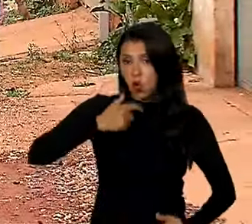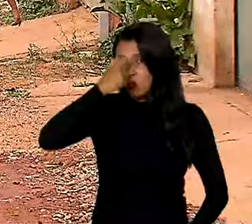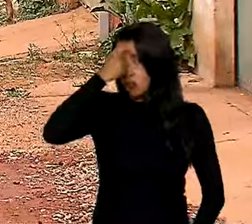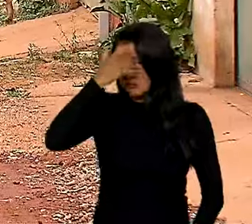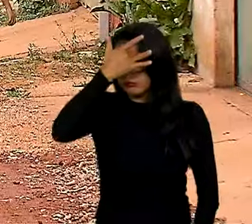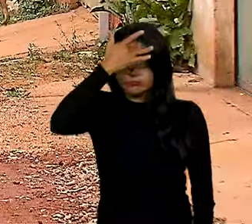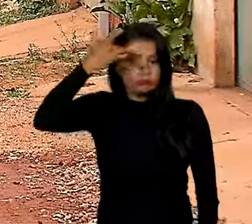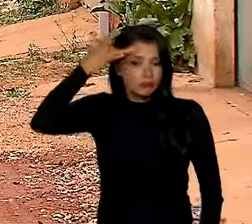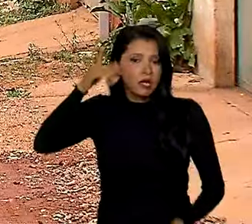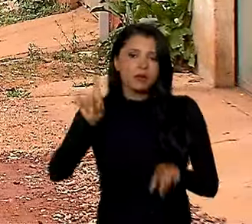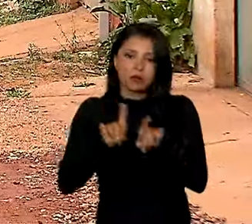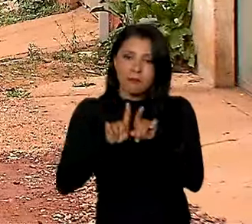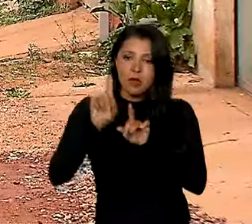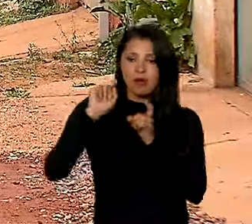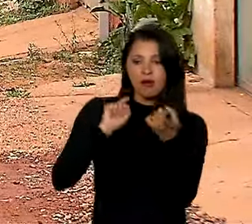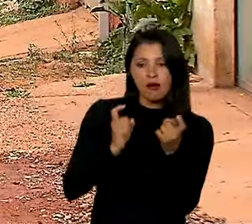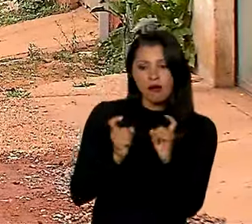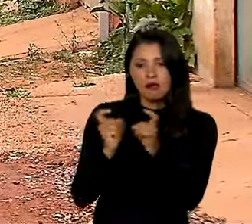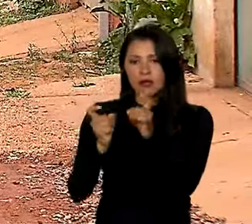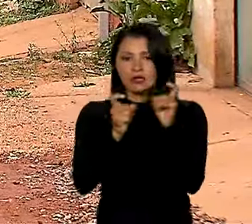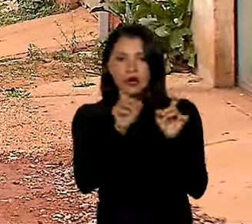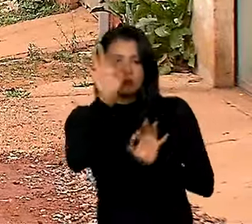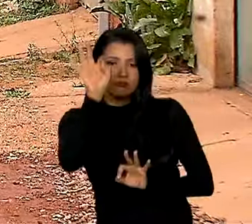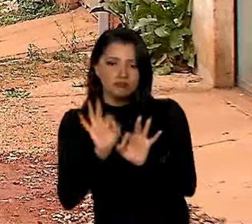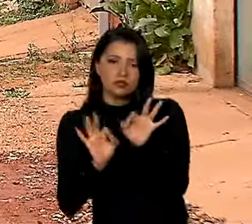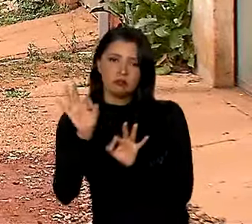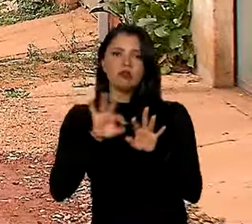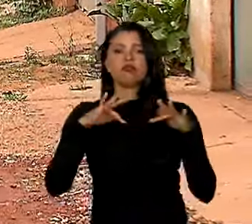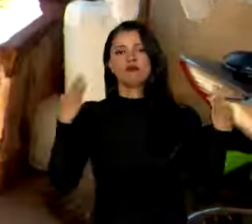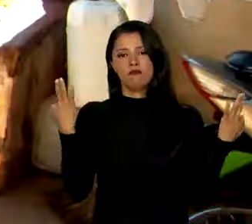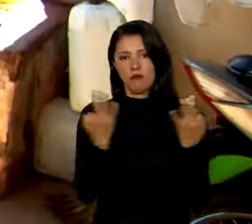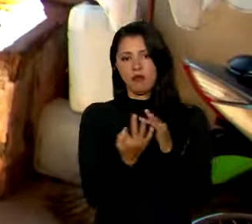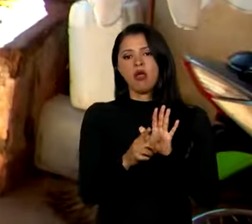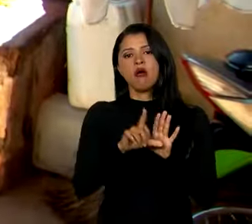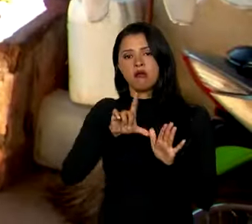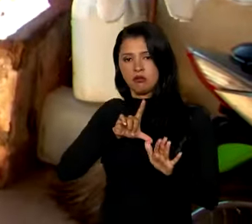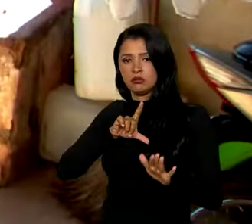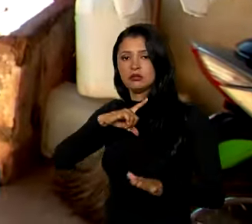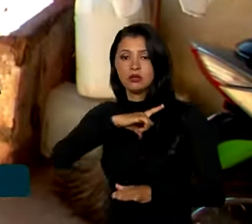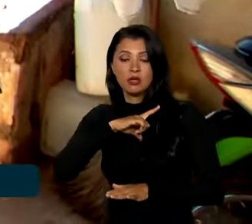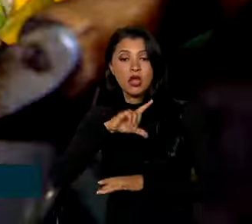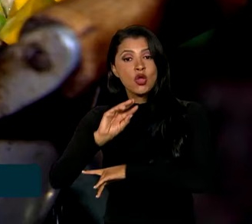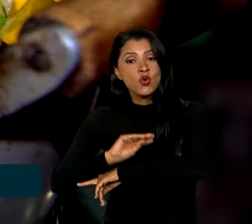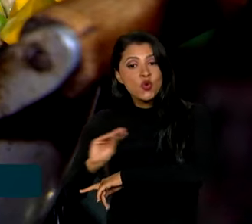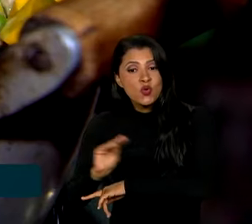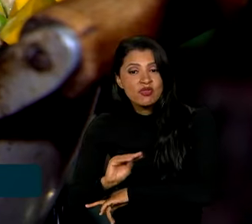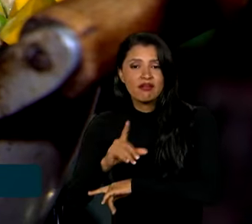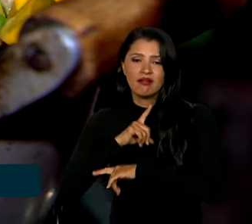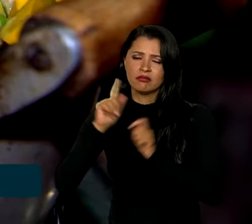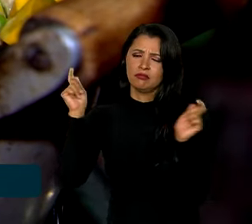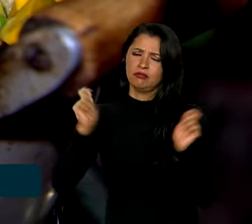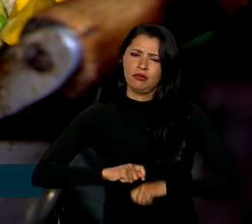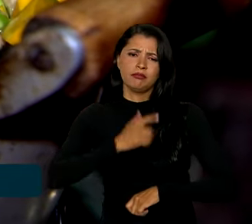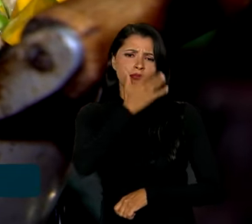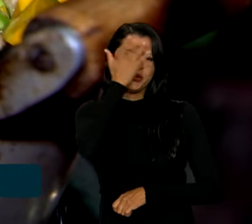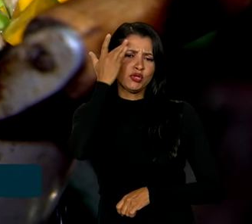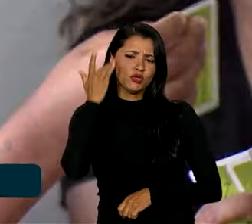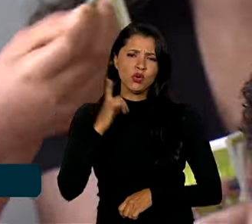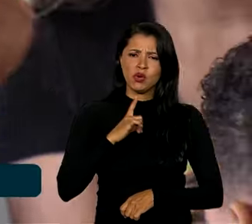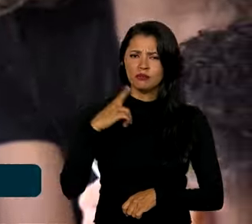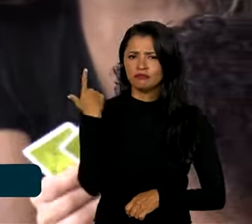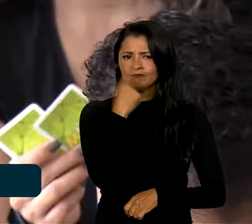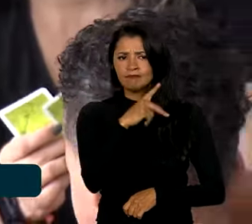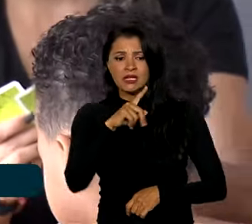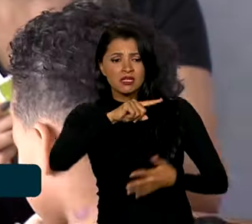em atos de administração e planejamento familiar. O cuidado possibilita que as pessoas possam ter